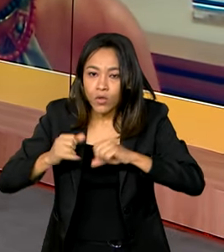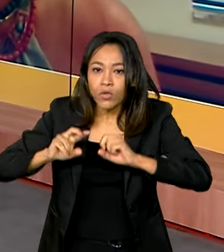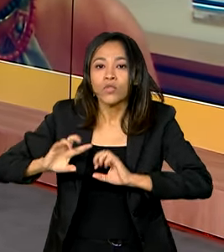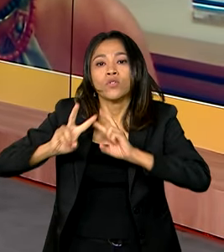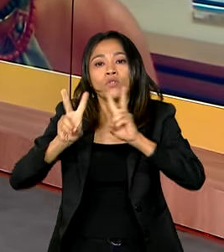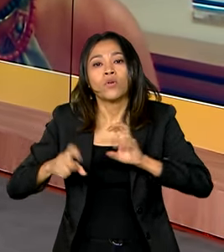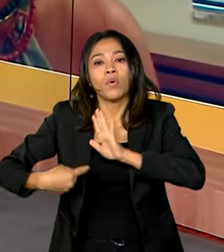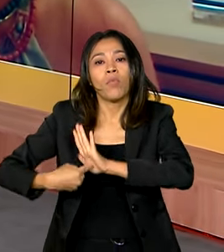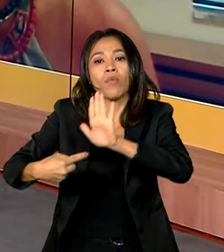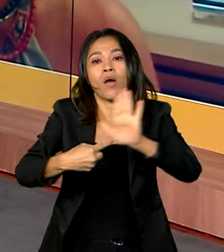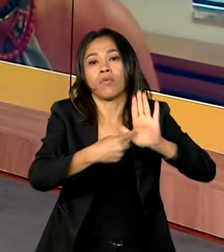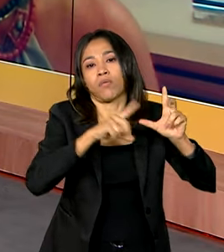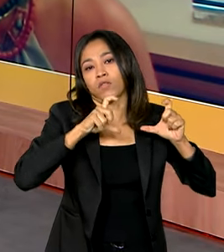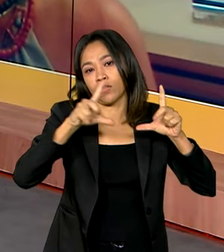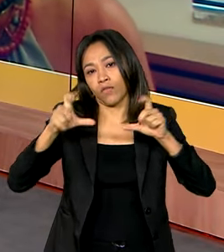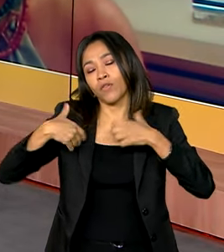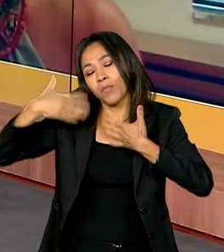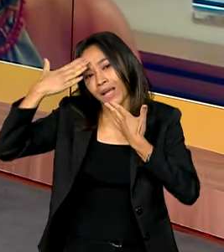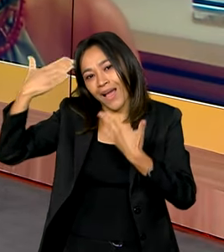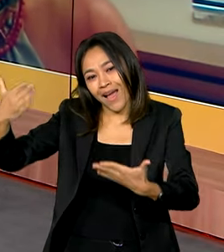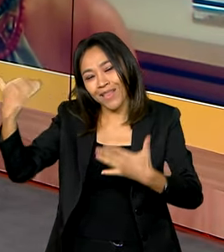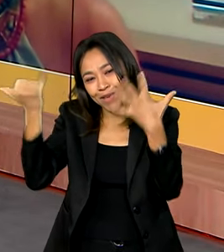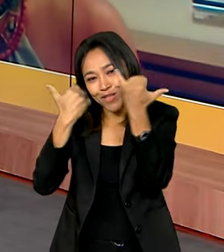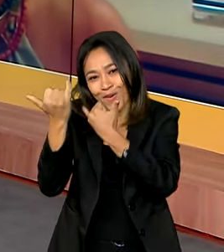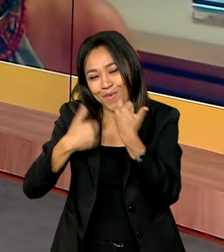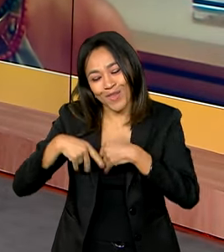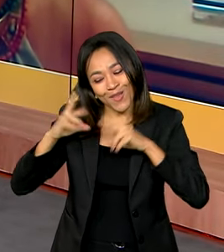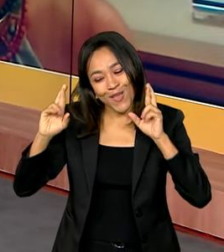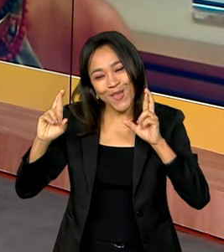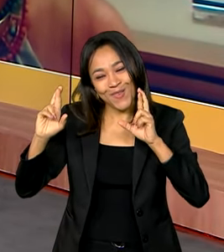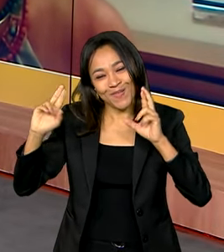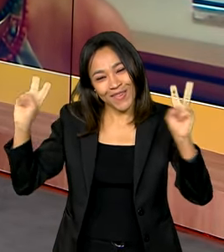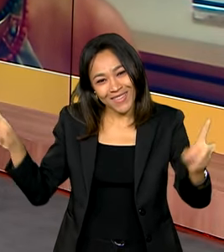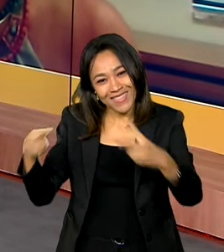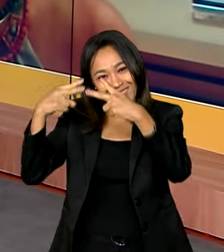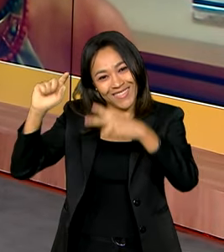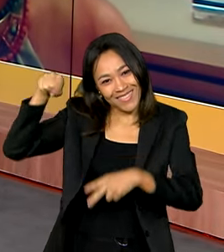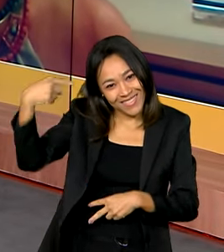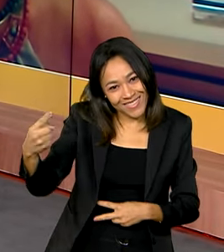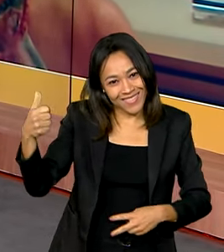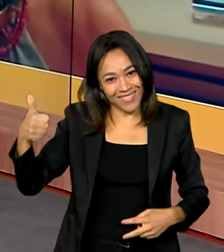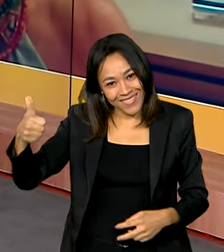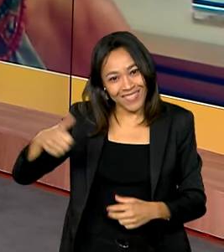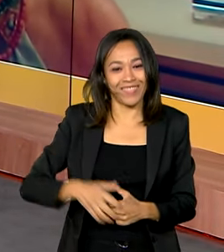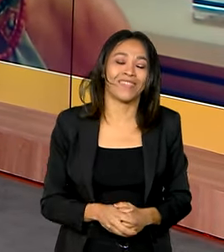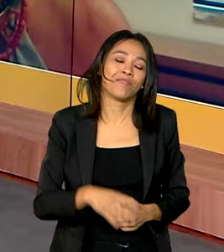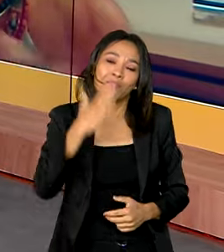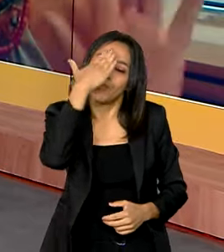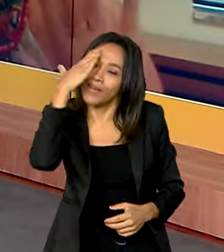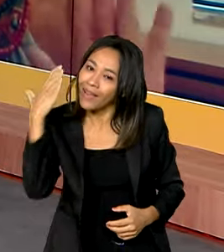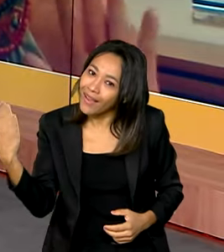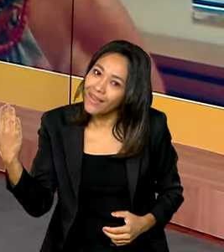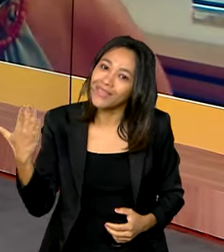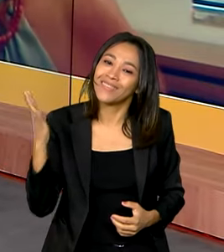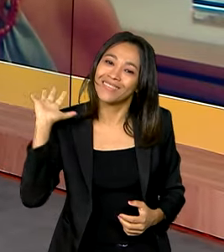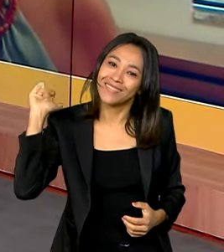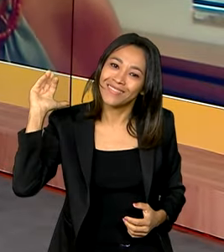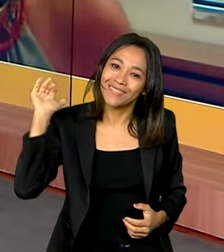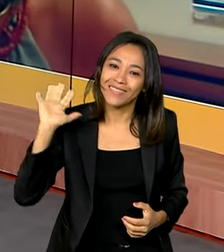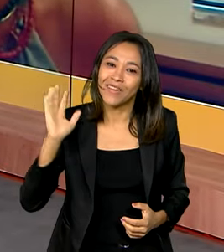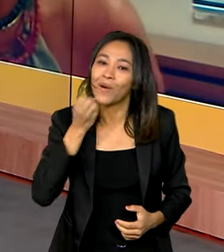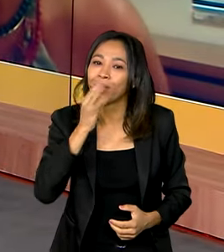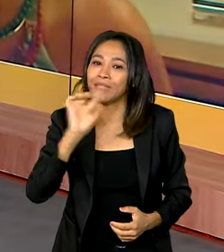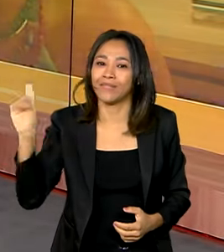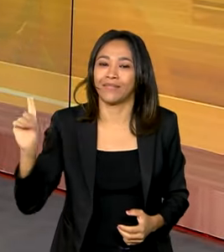fotográfica. Muito obrigada pelas informações e eu aguardo a senhora numa próxima oportunidade. Muito obrigada, gente. Tchau, bom